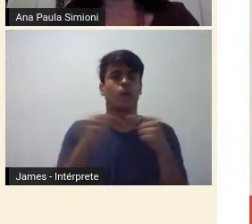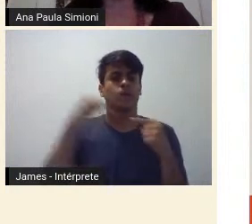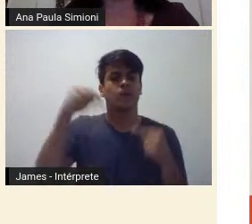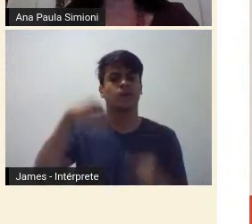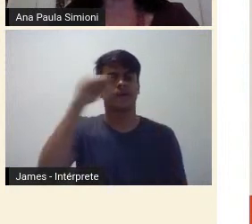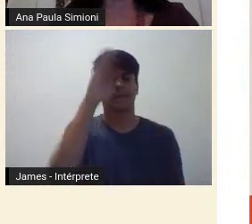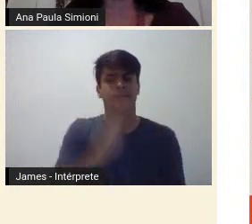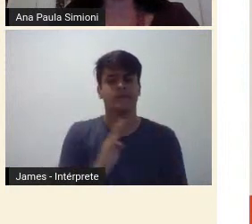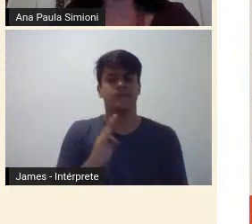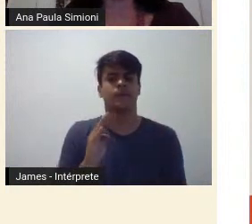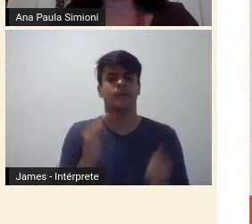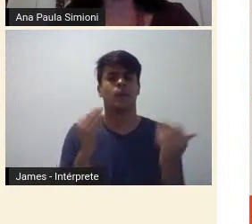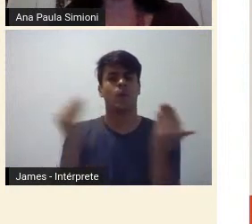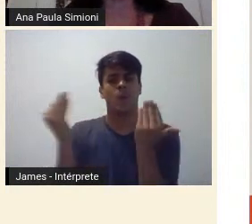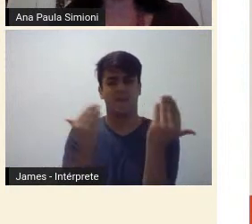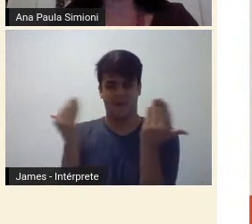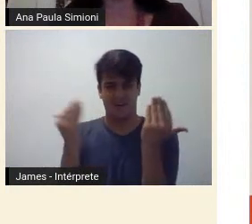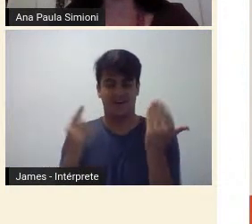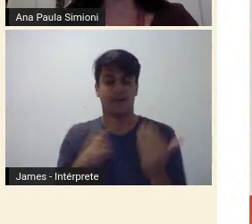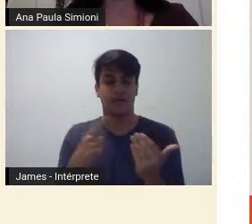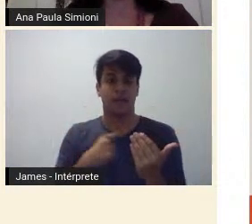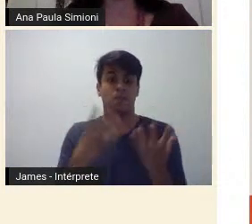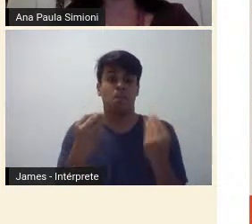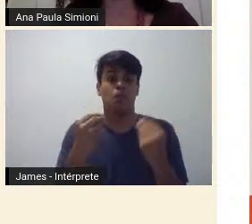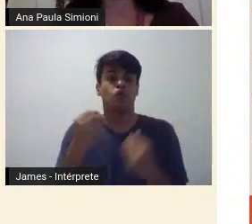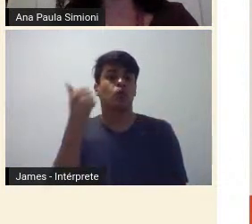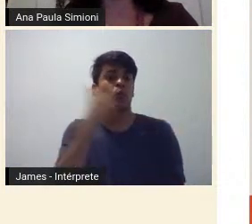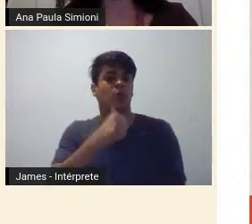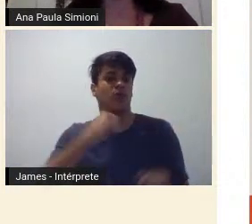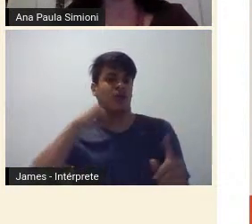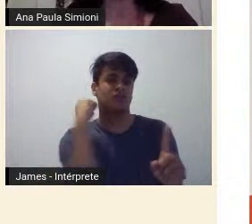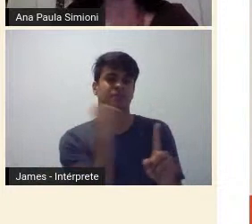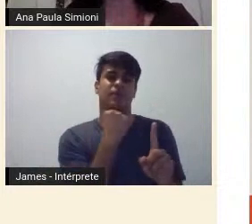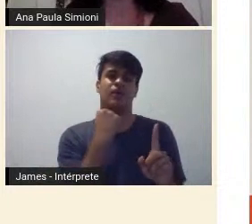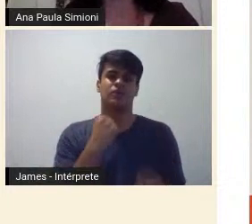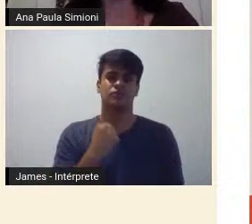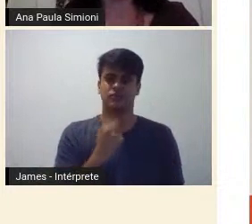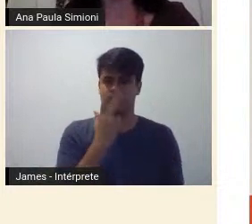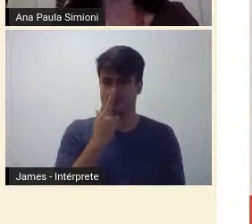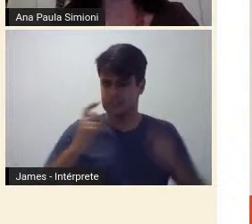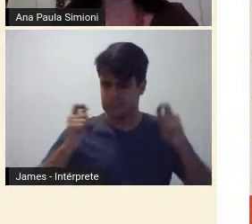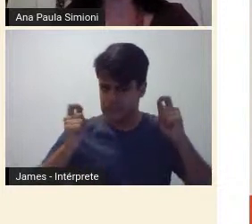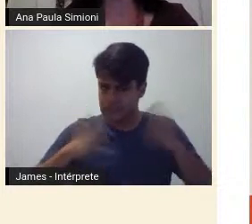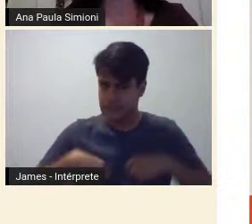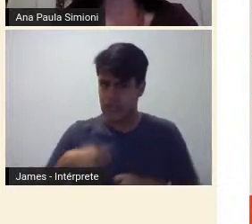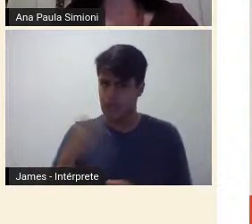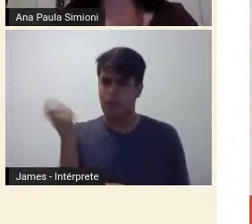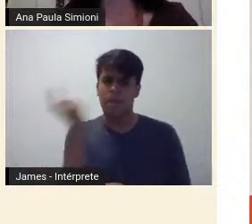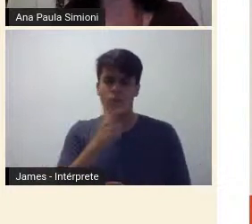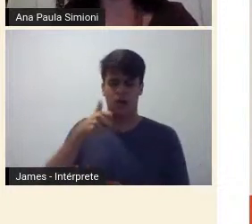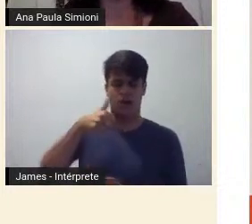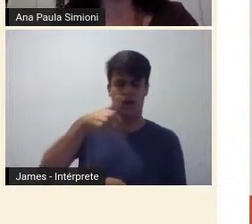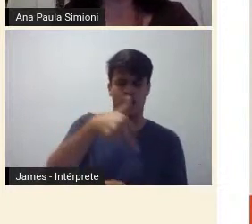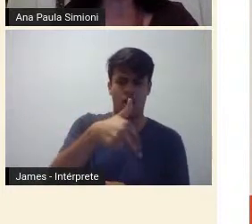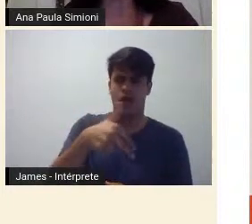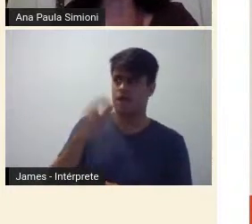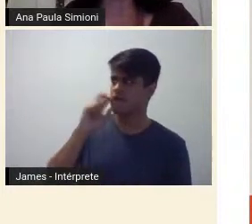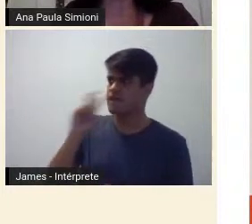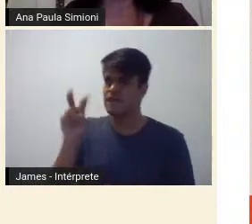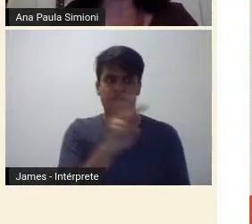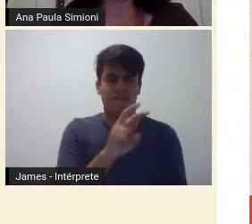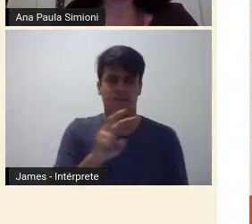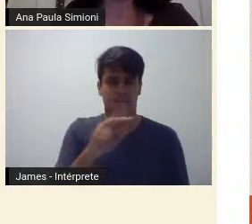pode hoje perguntar se é possível uma mulher ser Flaner, né, se ela pode andar nas ruas e a tudo olhar sem ser vista, quanto mais